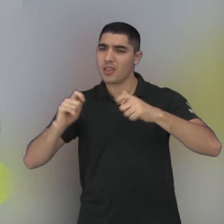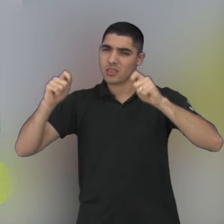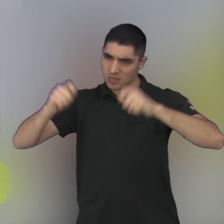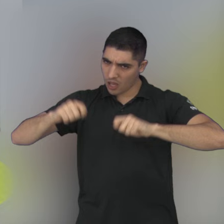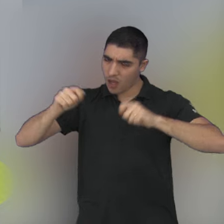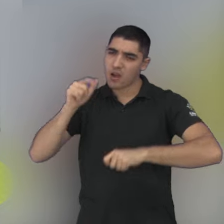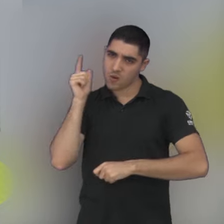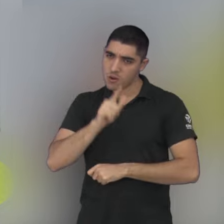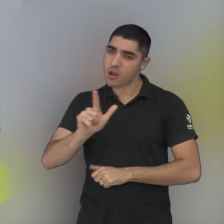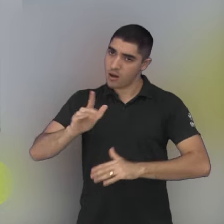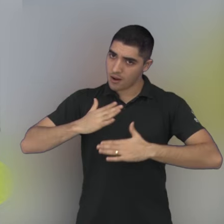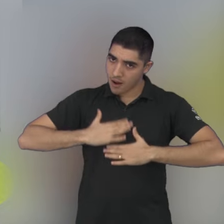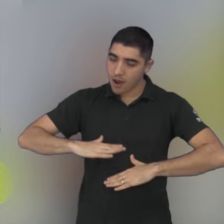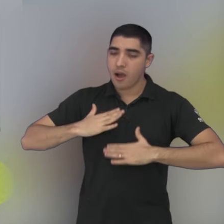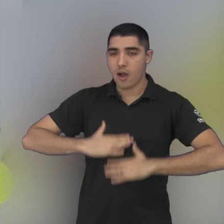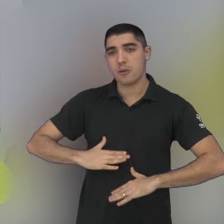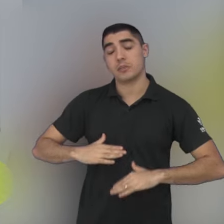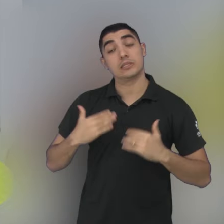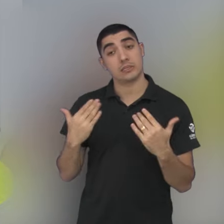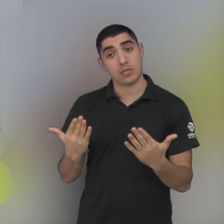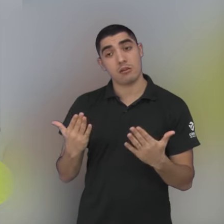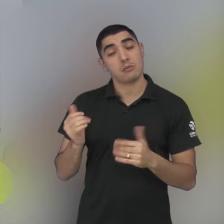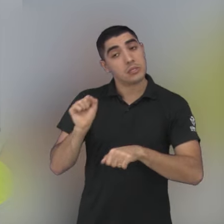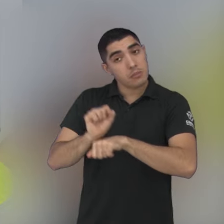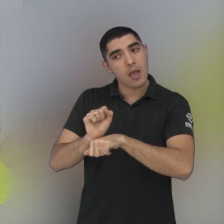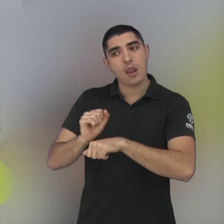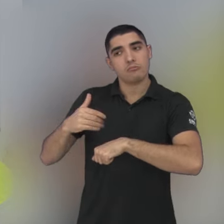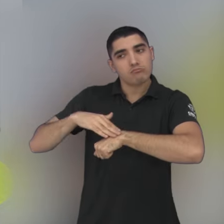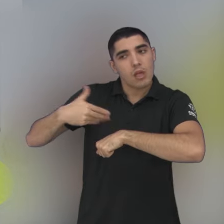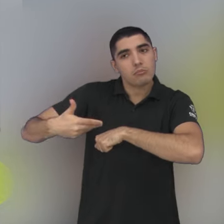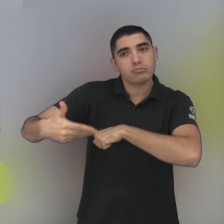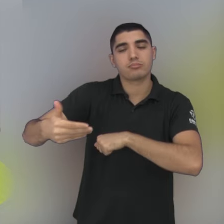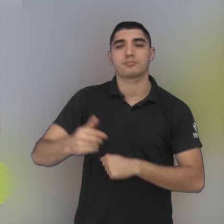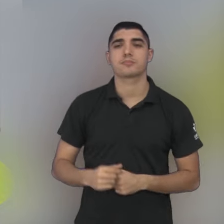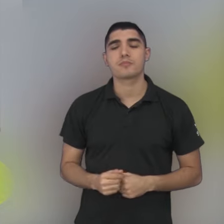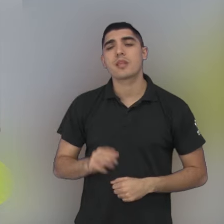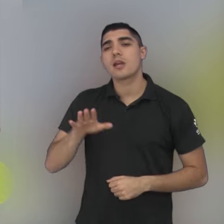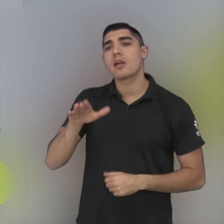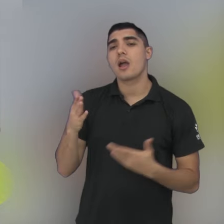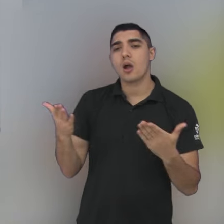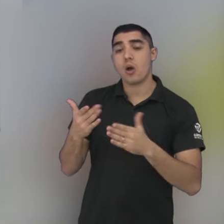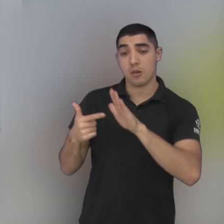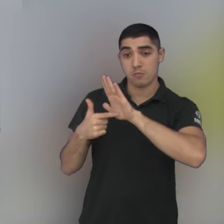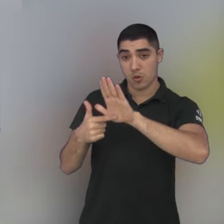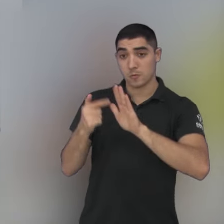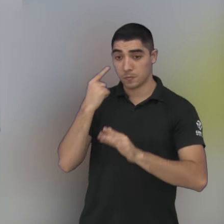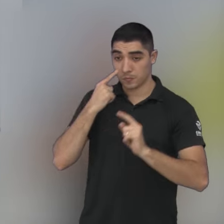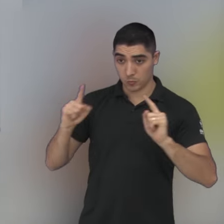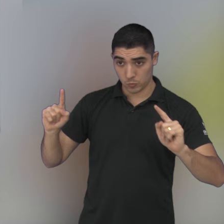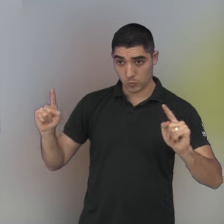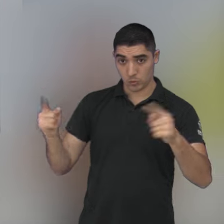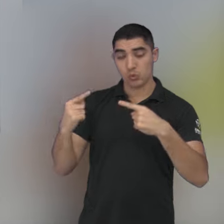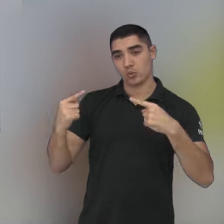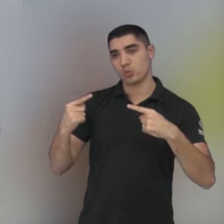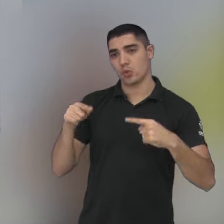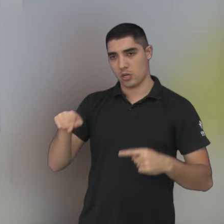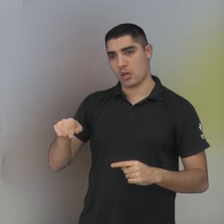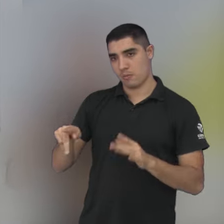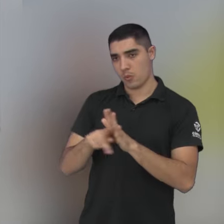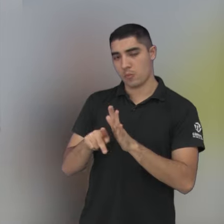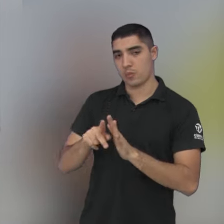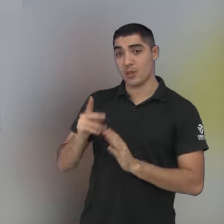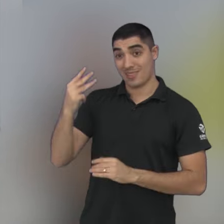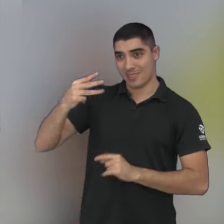para recuperar, então, calma, vamos dar tempo aí para o Sérgio trabalhar. Para a gente fechar esse bloco, vamos dar uma olhadinha aqui nos jogos desse final de semana. Terceira rodada,